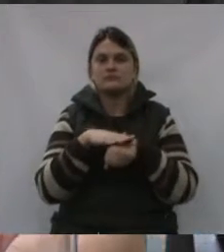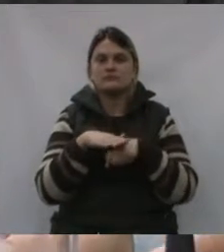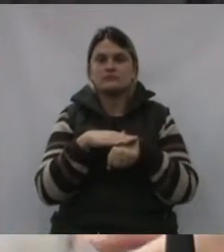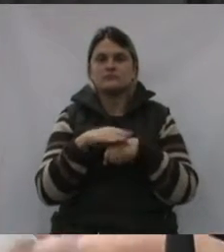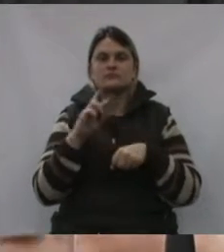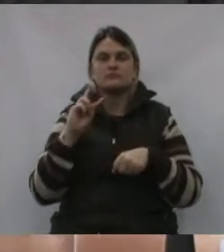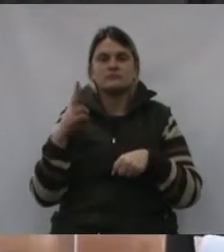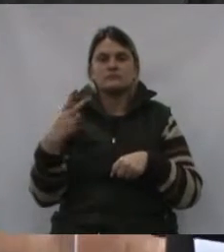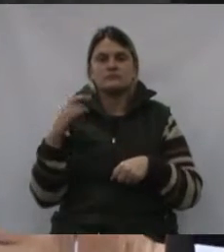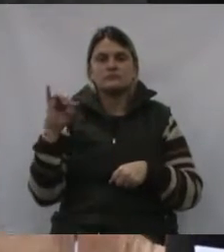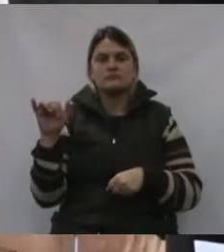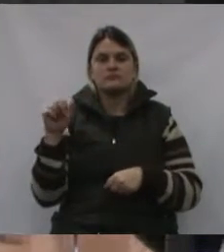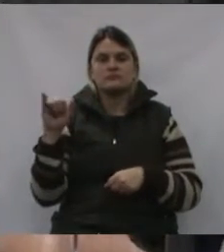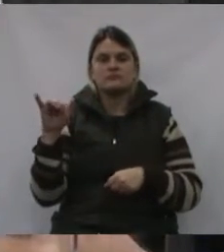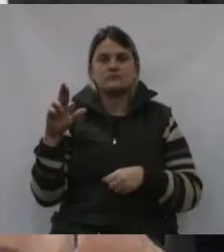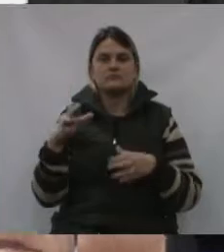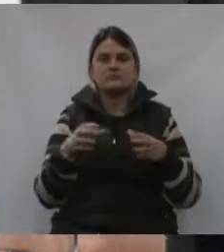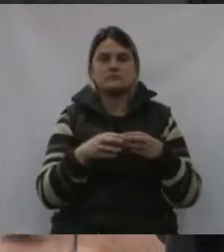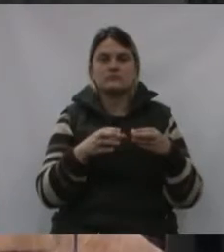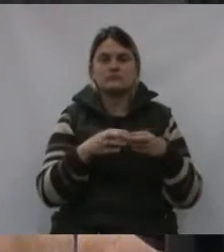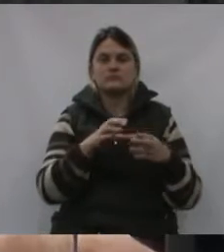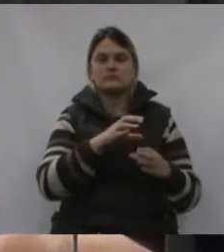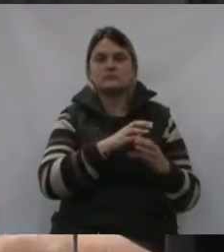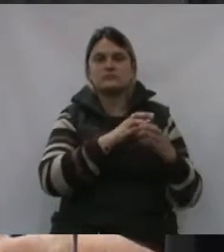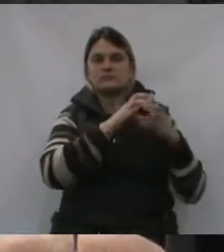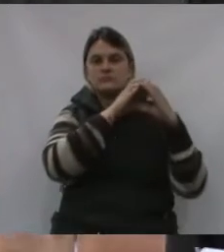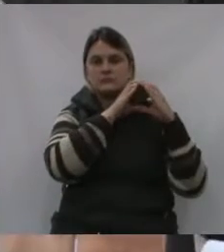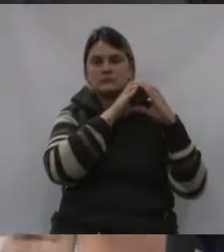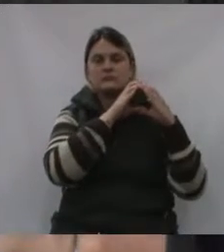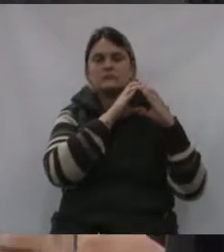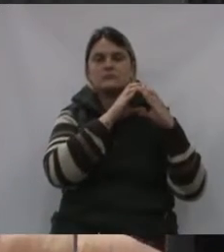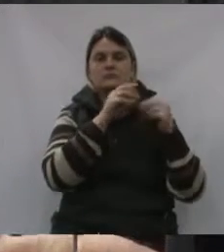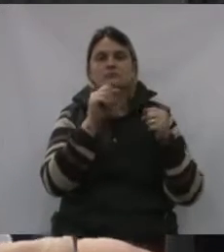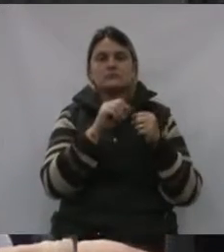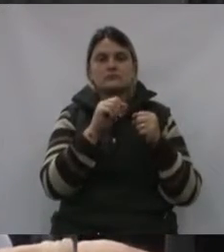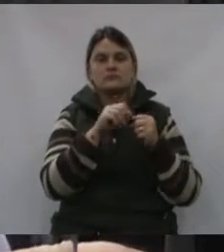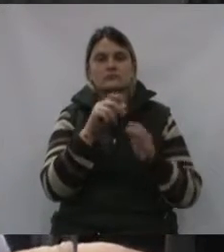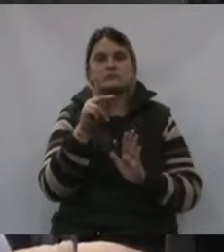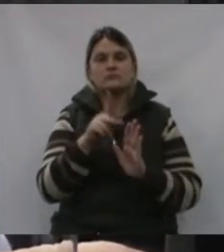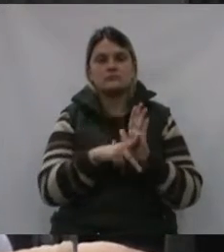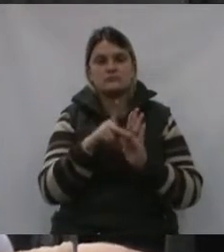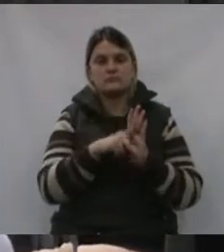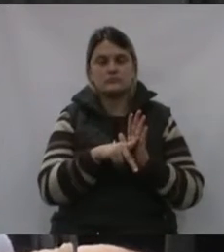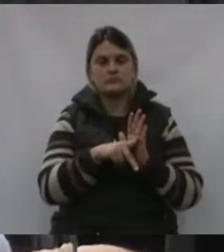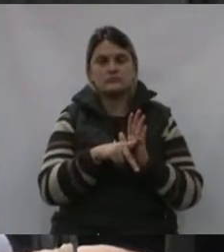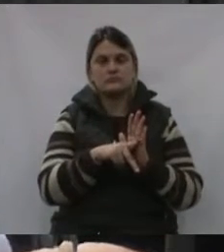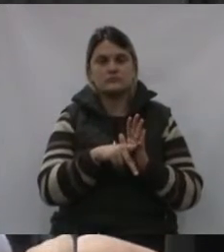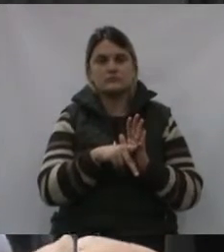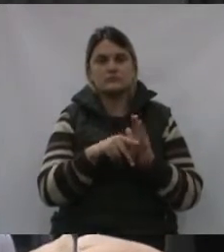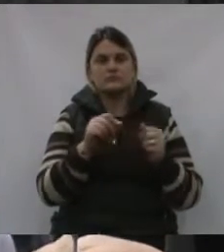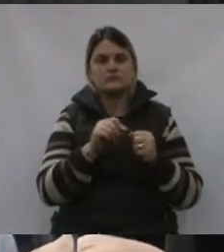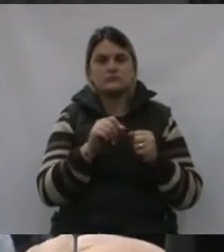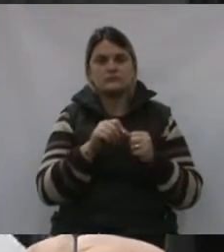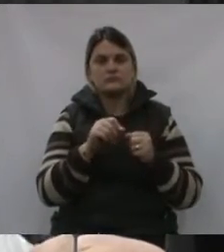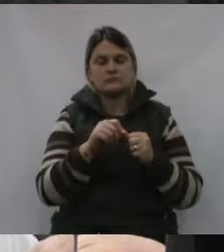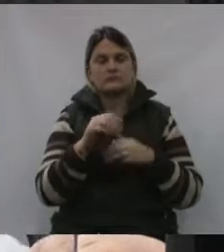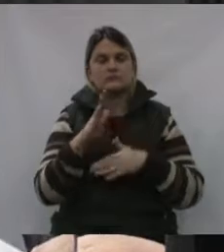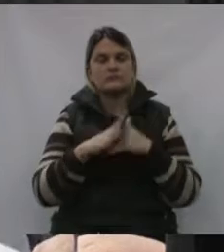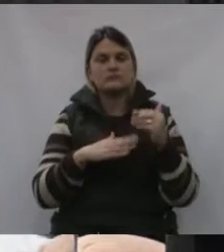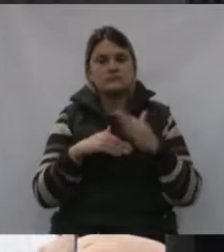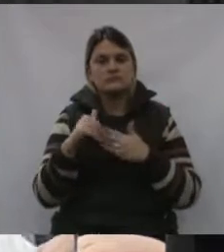um grupo de engenheiros fez projetos ali para ser colocado em prática